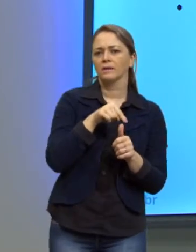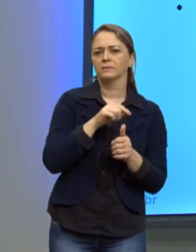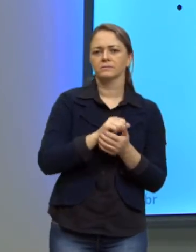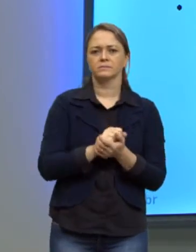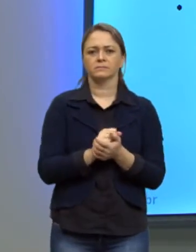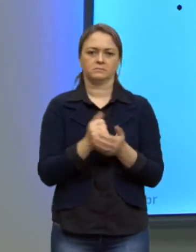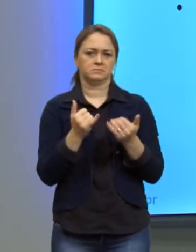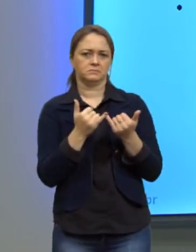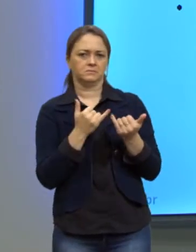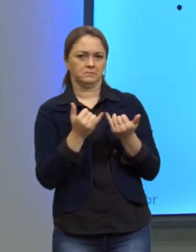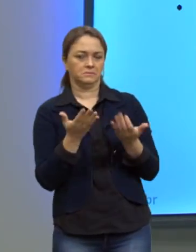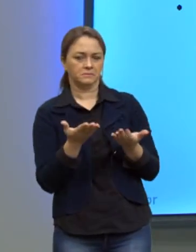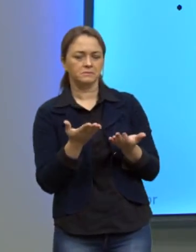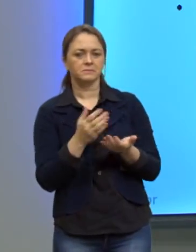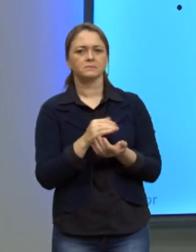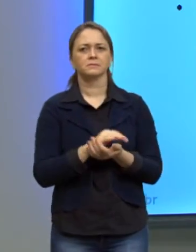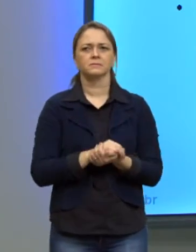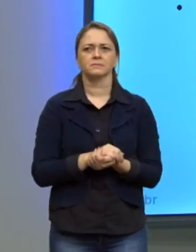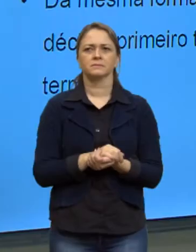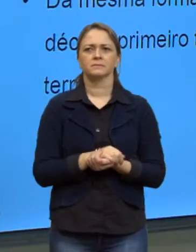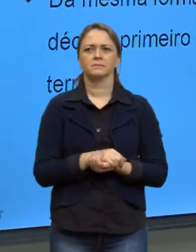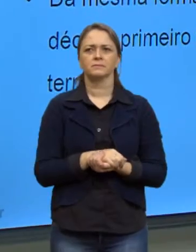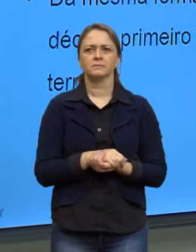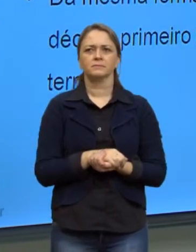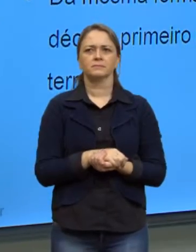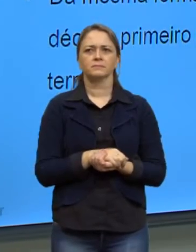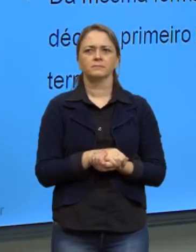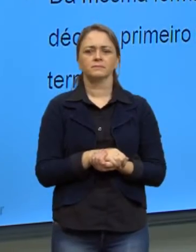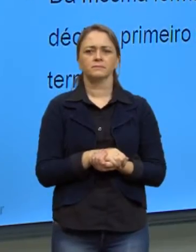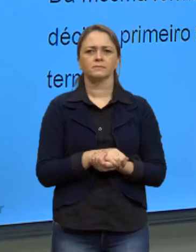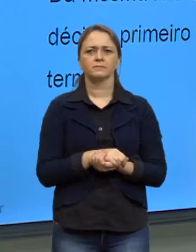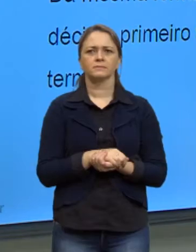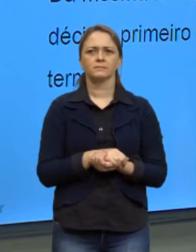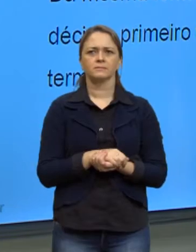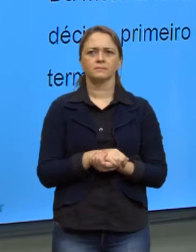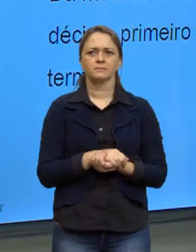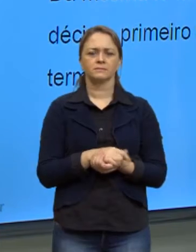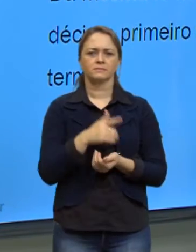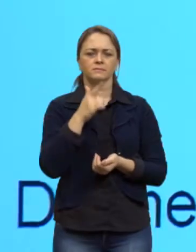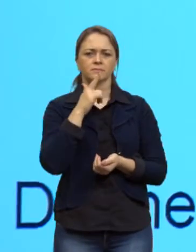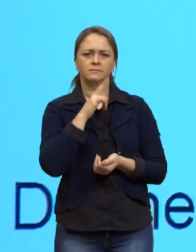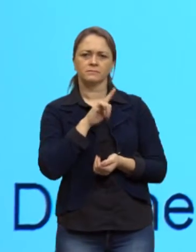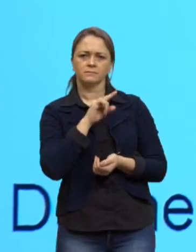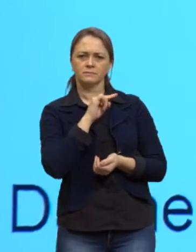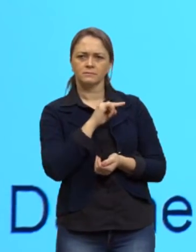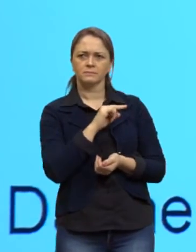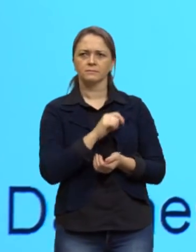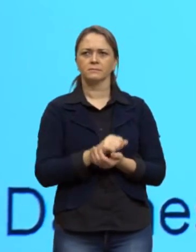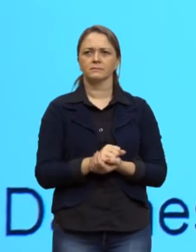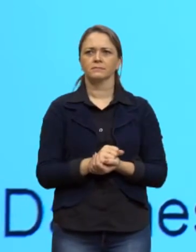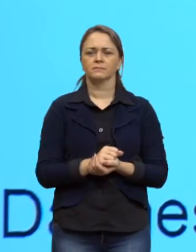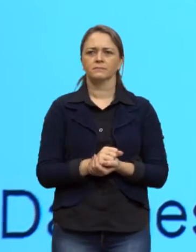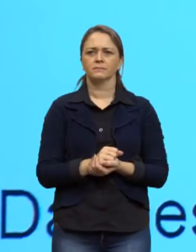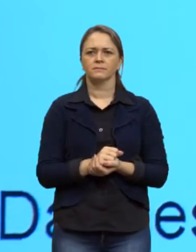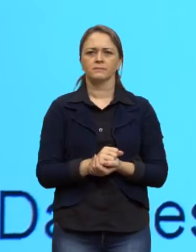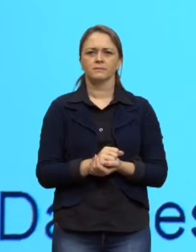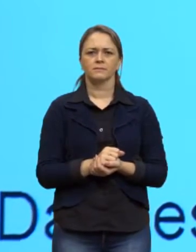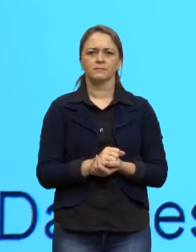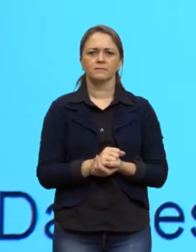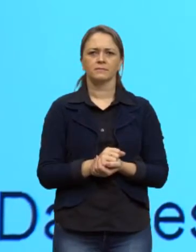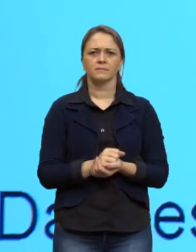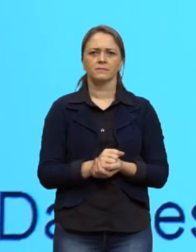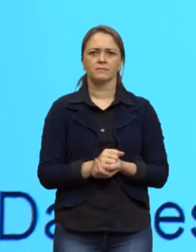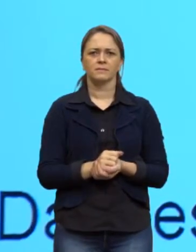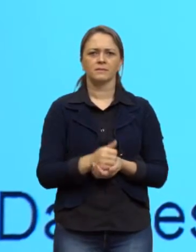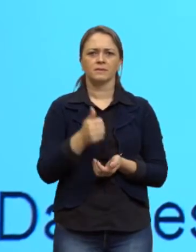aqui novamente, e aí se vocês conseguirem me ajudar, vou pegar novamente aqui. Exato. Eu quero